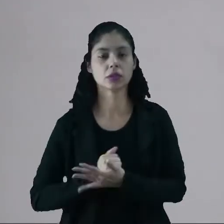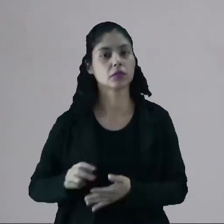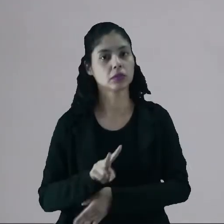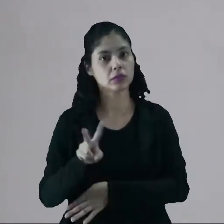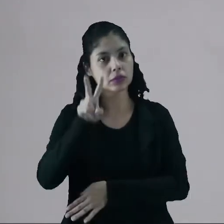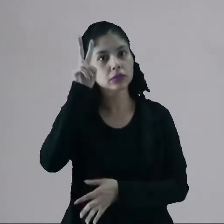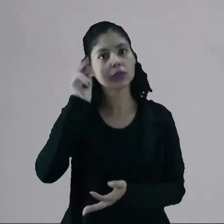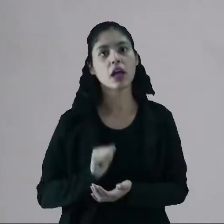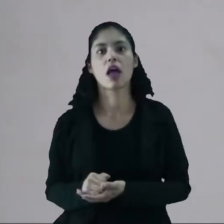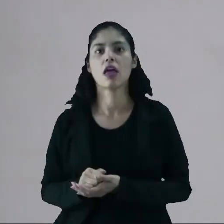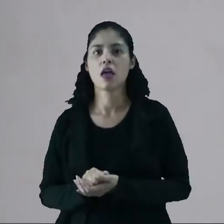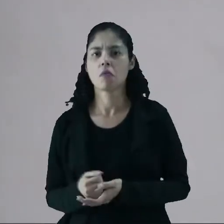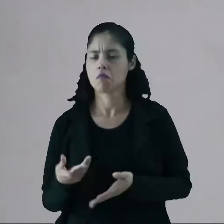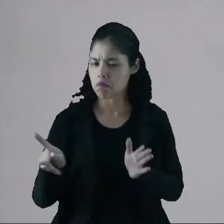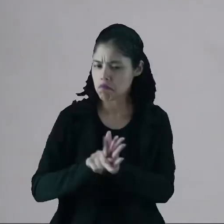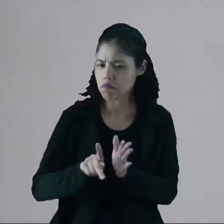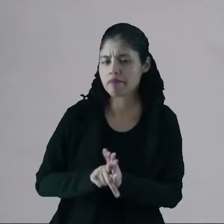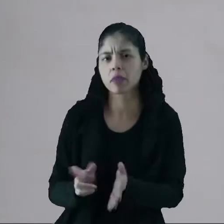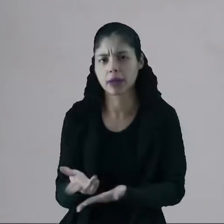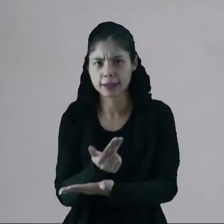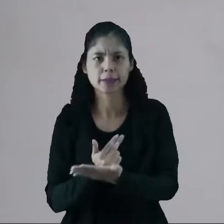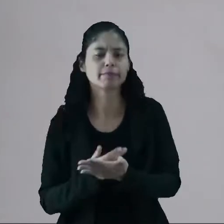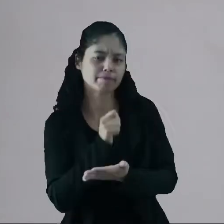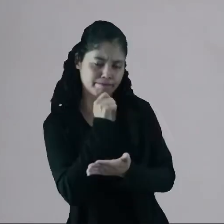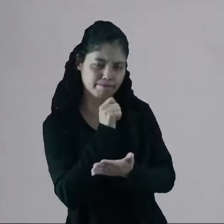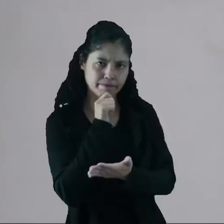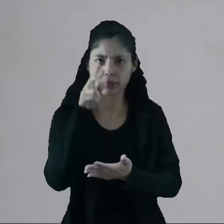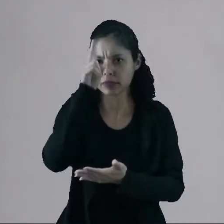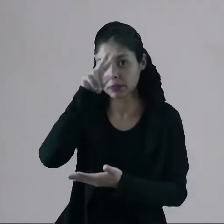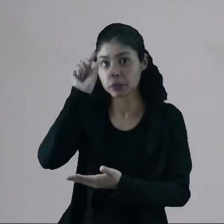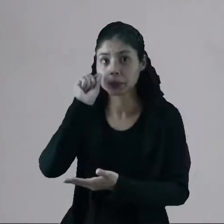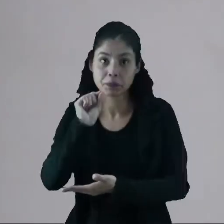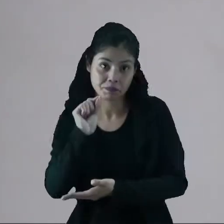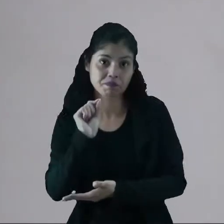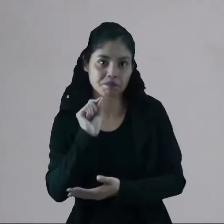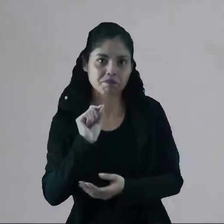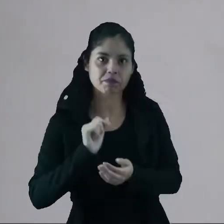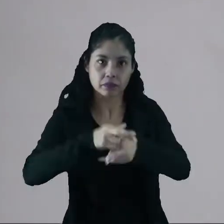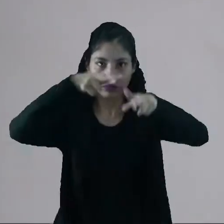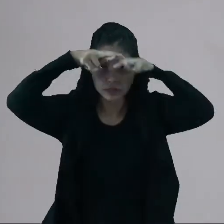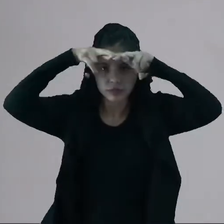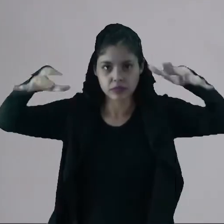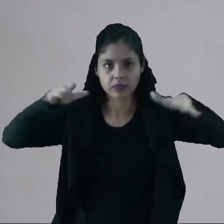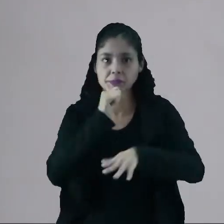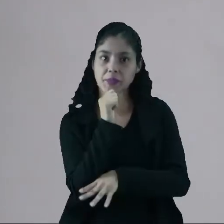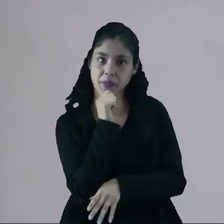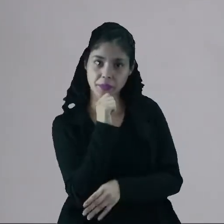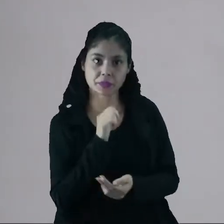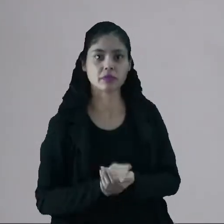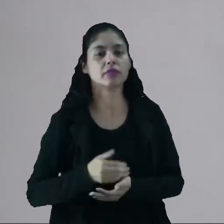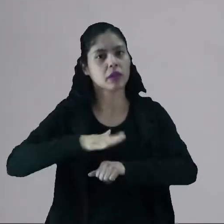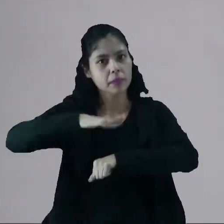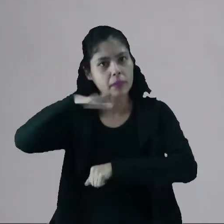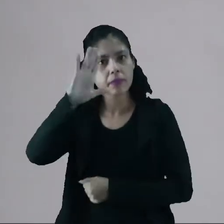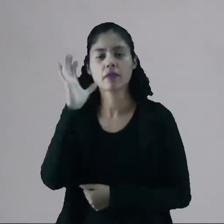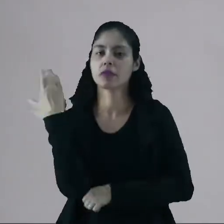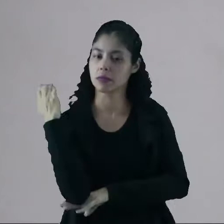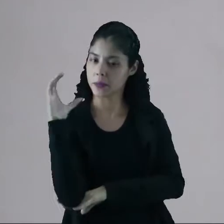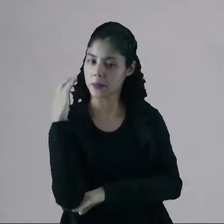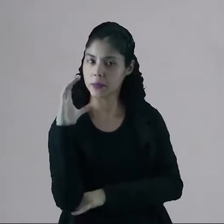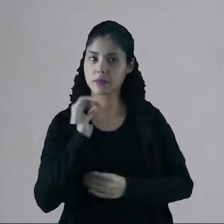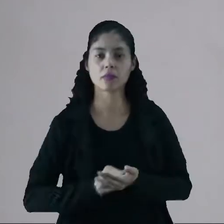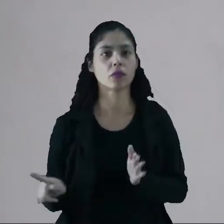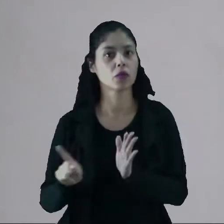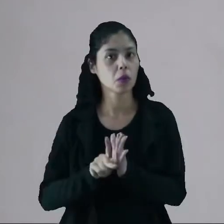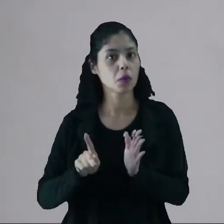valorizada vai ser um prato cheio para os artistas. Vamos lembrar que os artistas renascentistas, eles eram mais cientistas